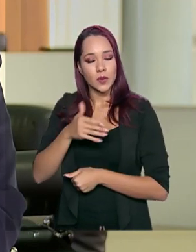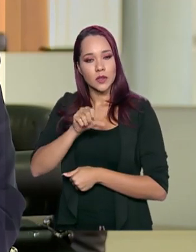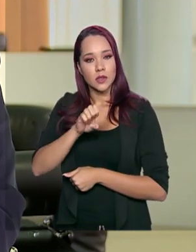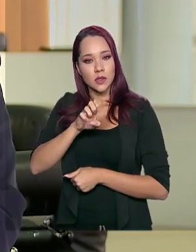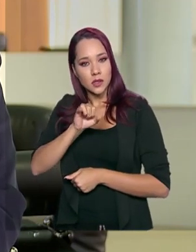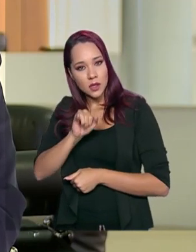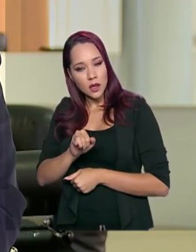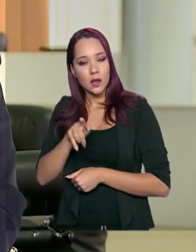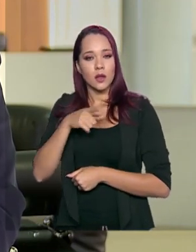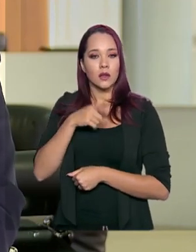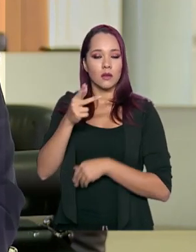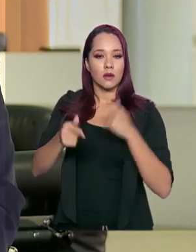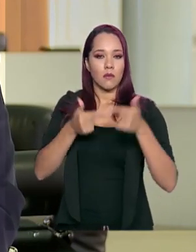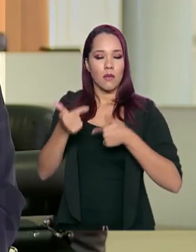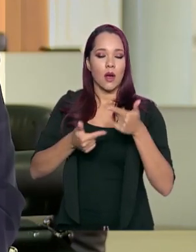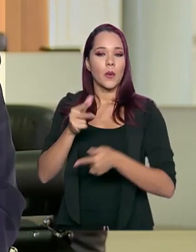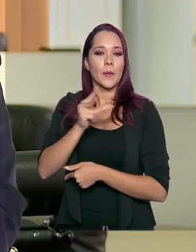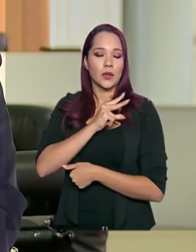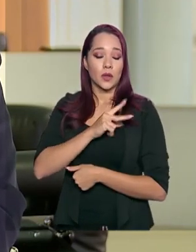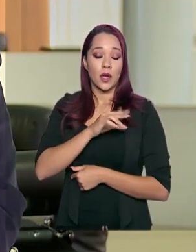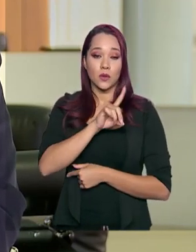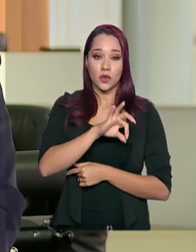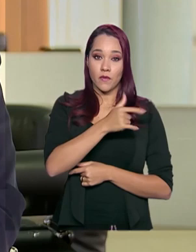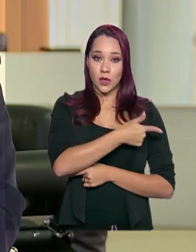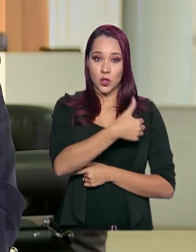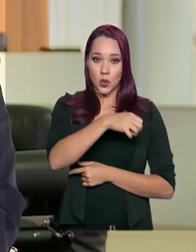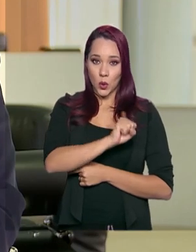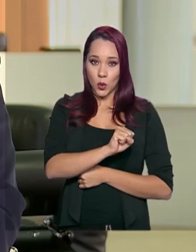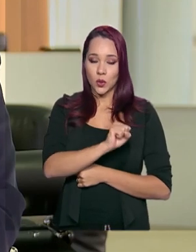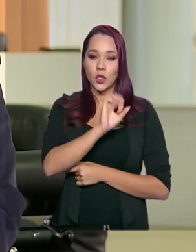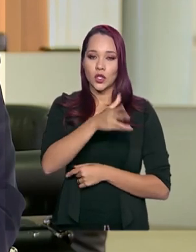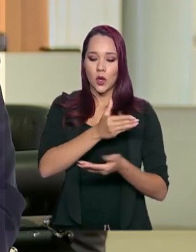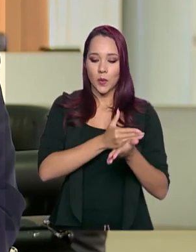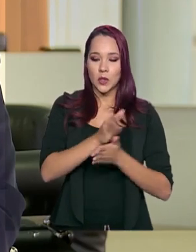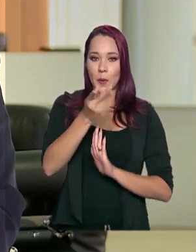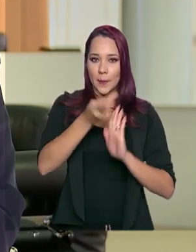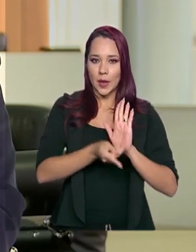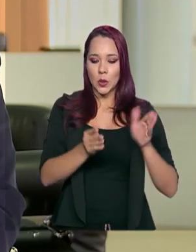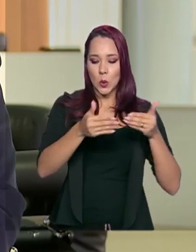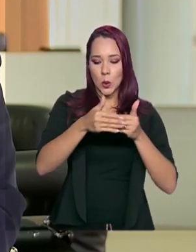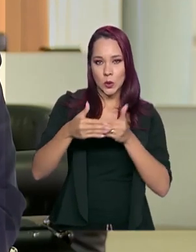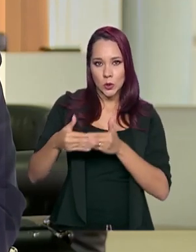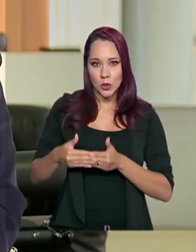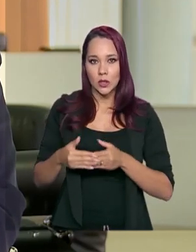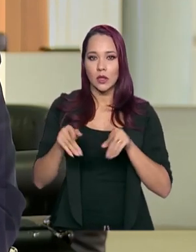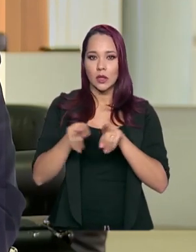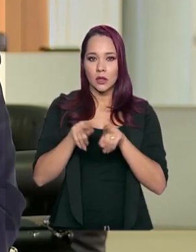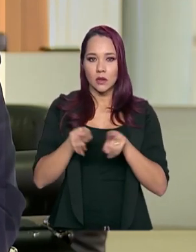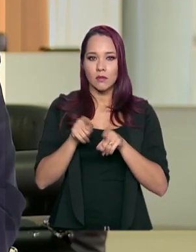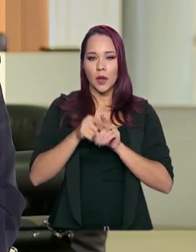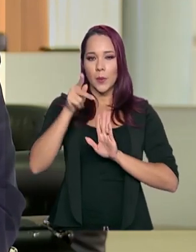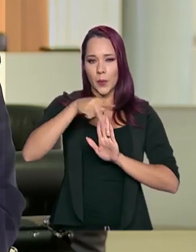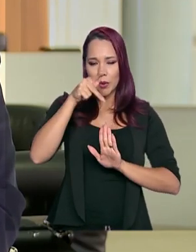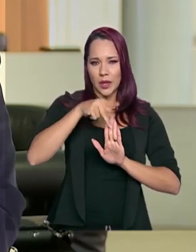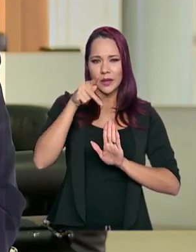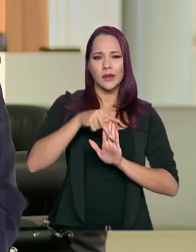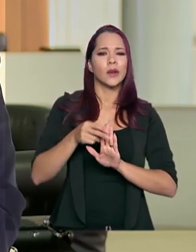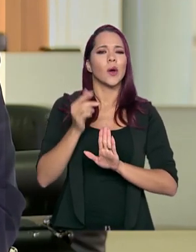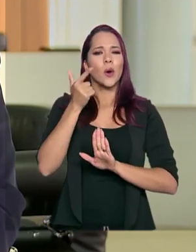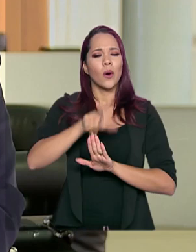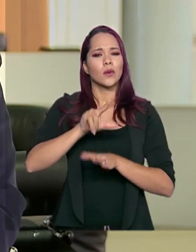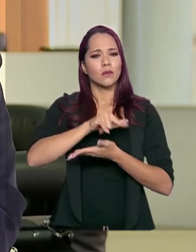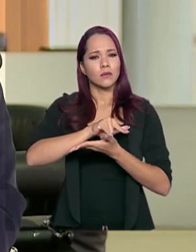trabalho particular. Então, desde o dia 28, foram emitidos planos de contingência, portaria e outros documentos que